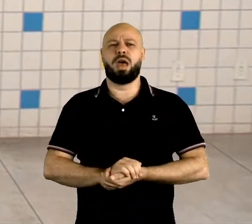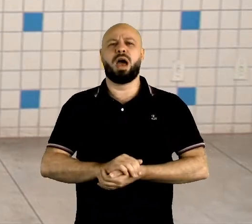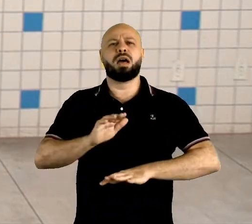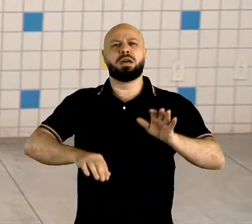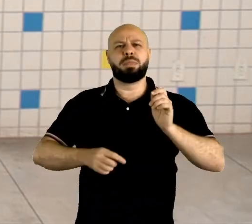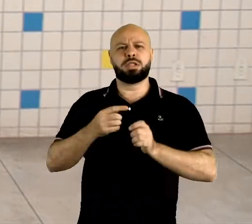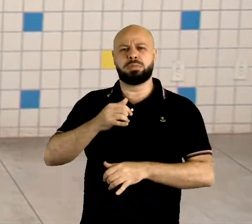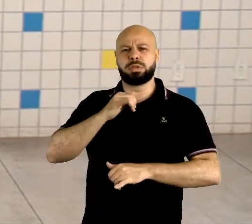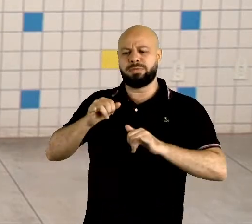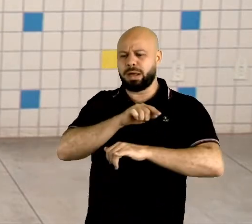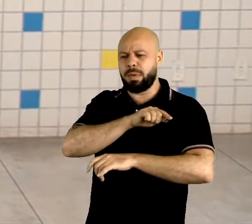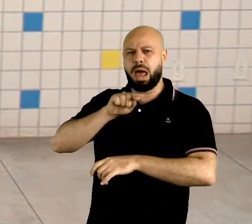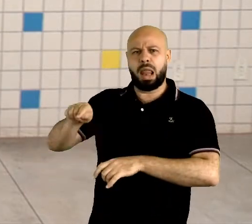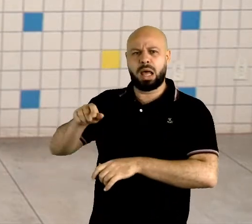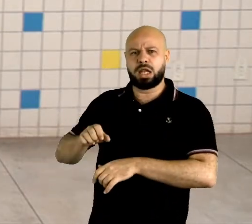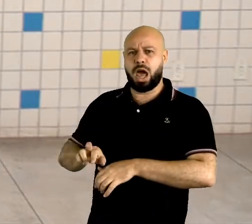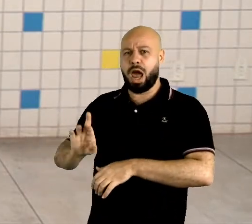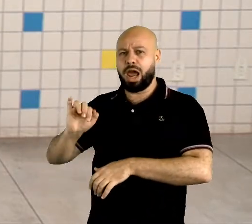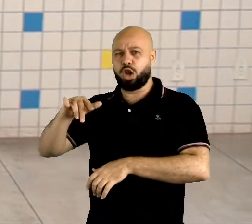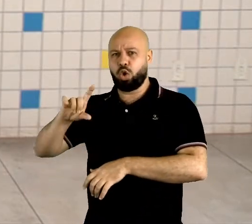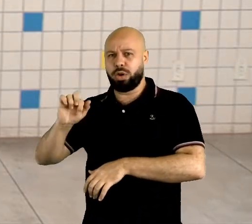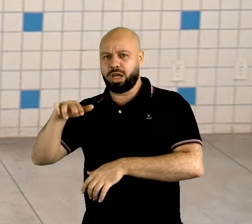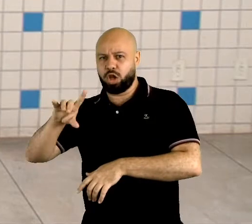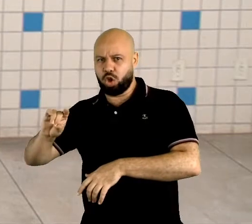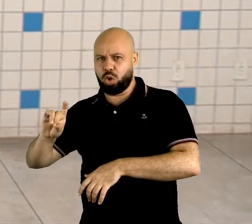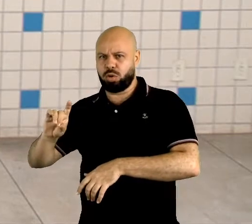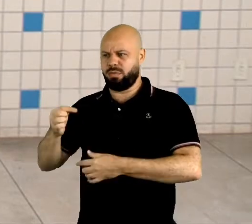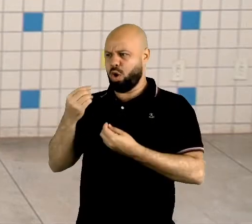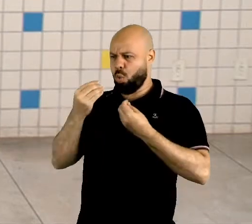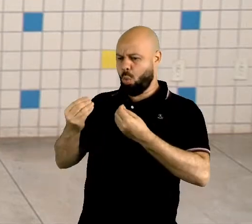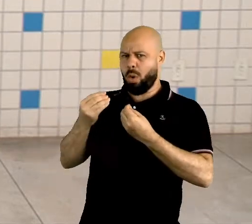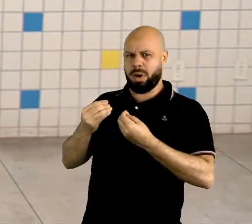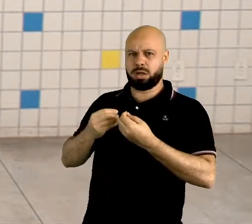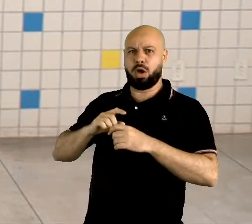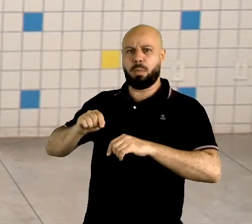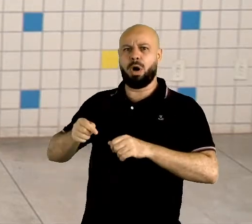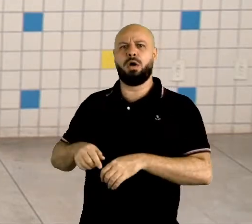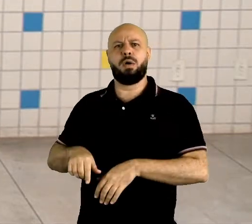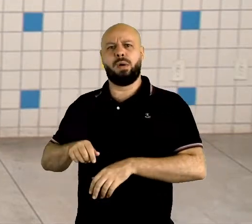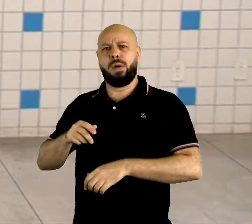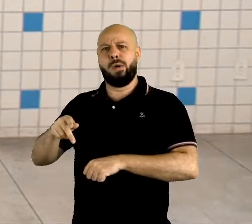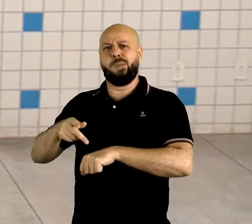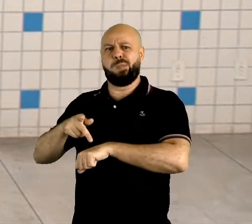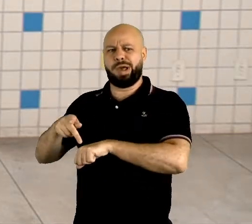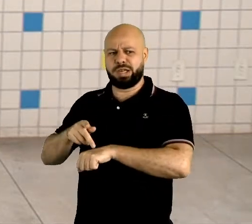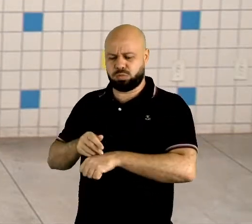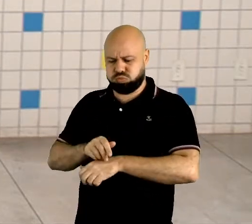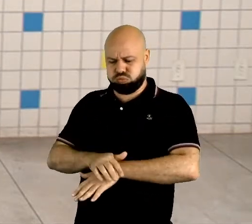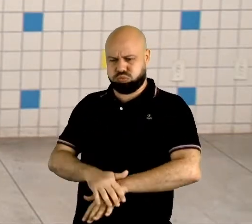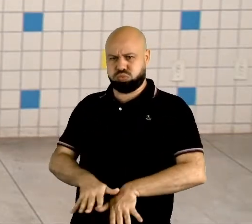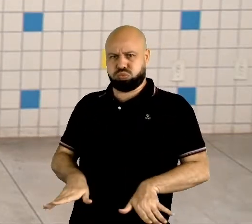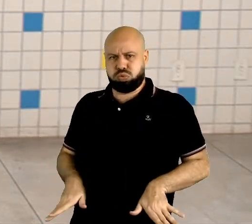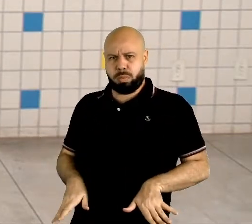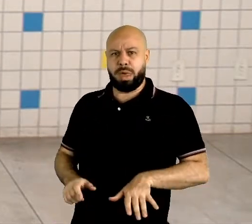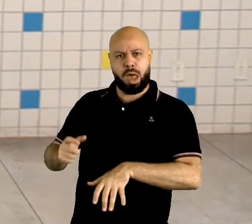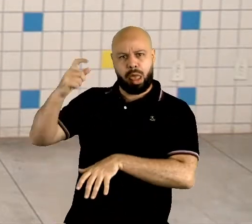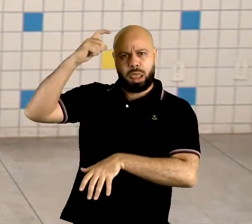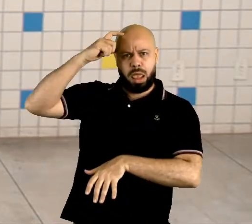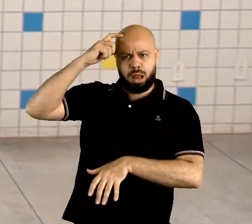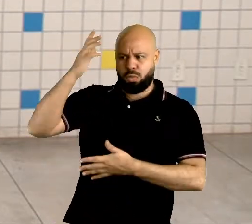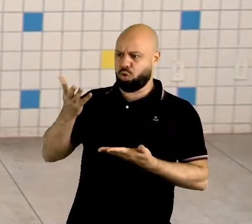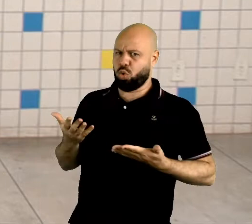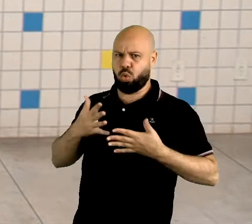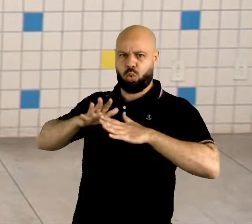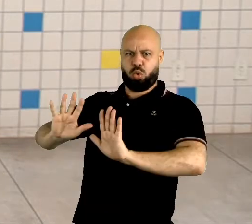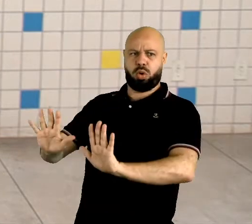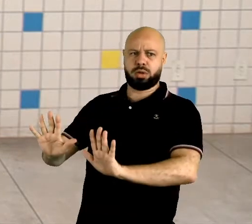falado no Reino Unido, às vezes soa um tanto como ofensivo para os escoceses, para os irlandeses. Por que o inglês britânico?